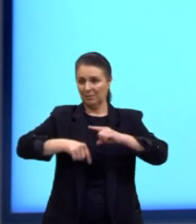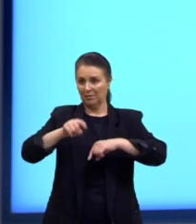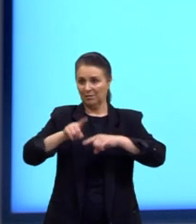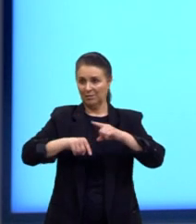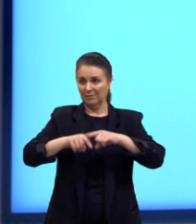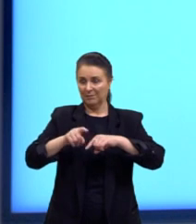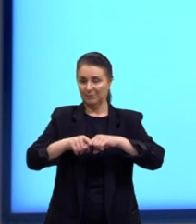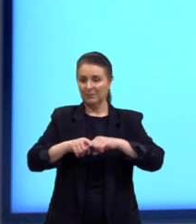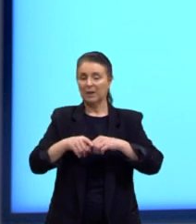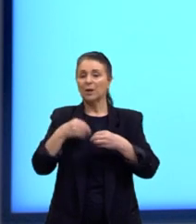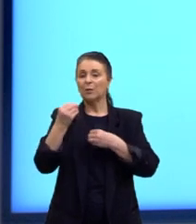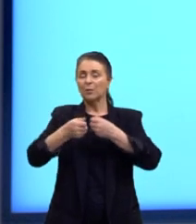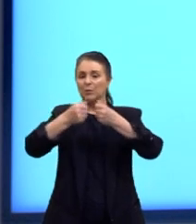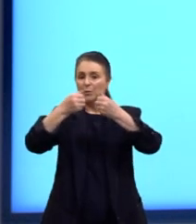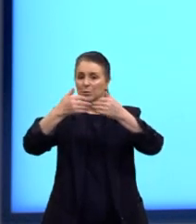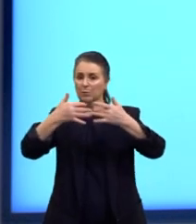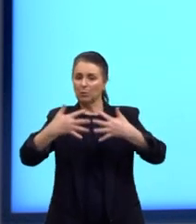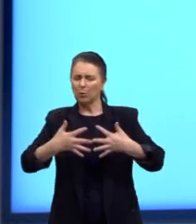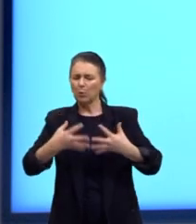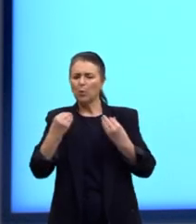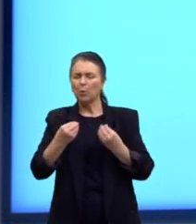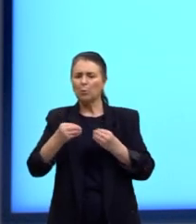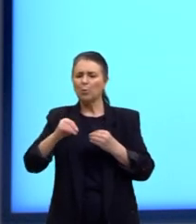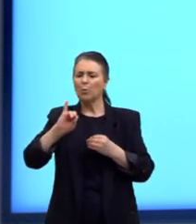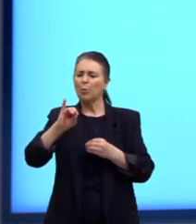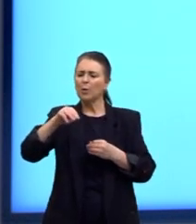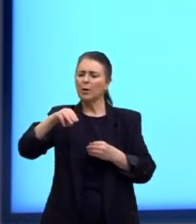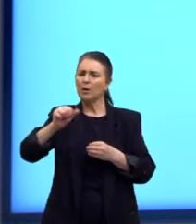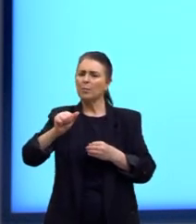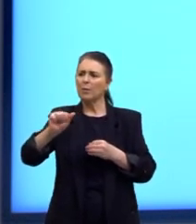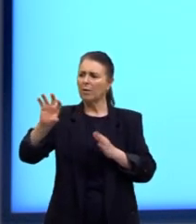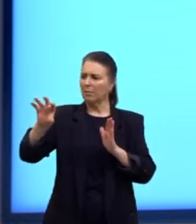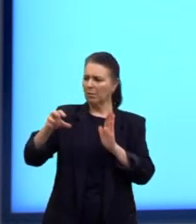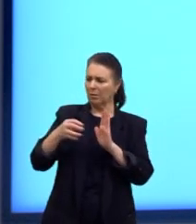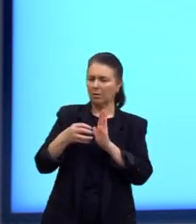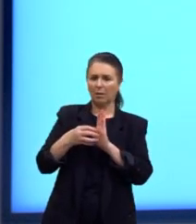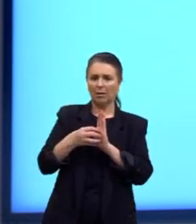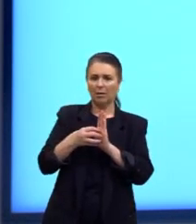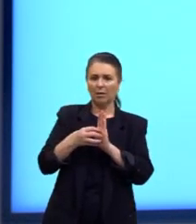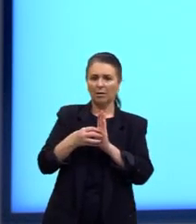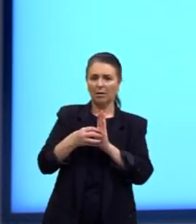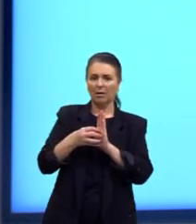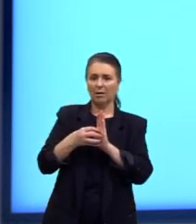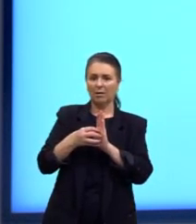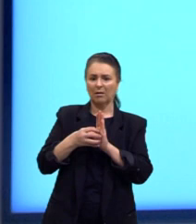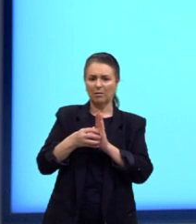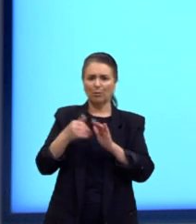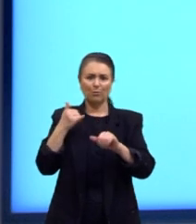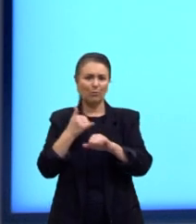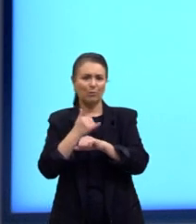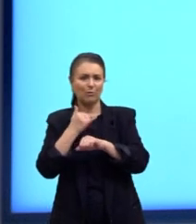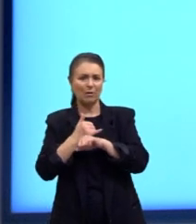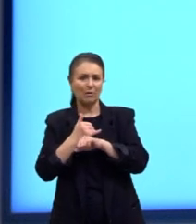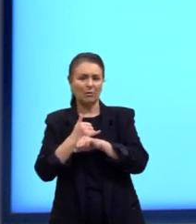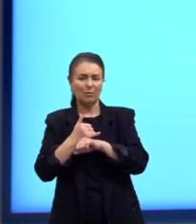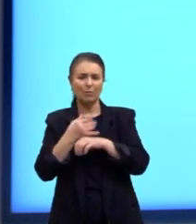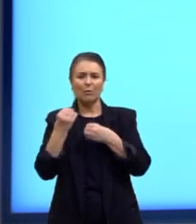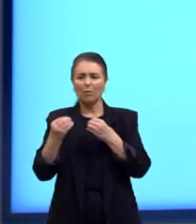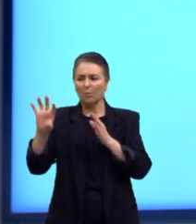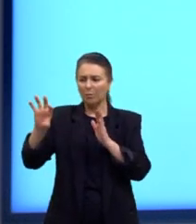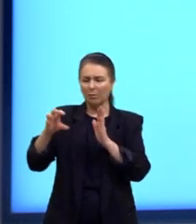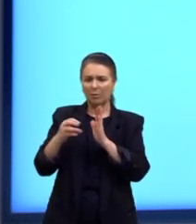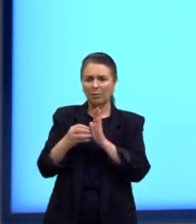Então, como a gente falou, né? Como que um ímã pode atrair um pedaço de ferro? Certo? Os domínios, então, de um